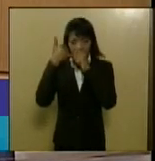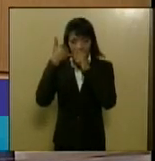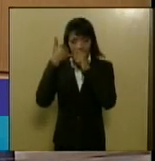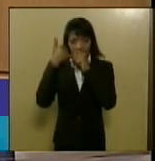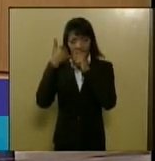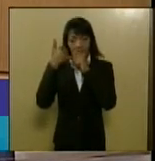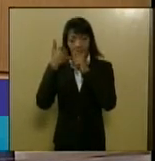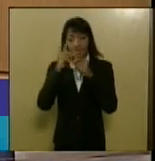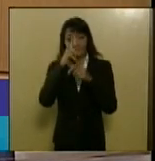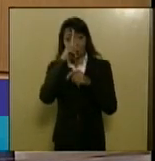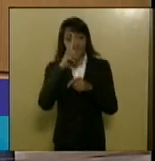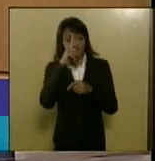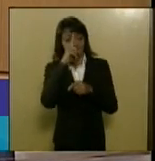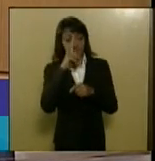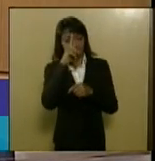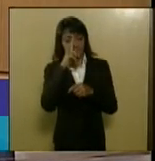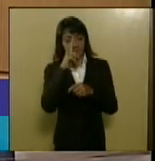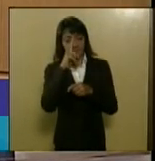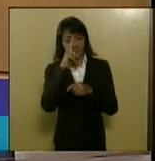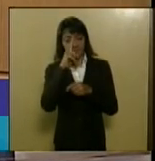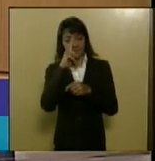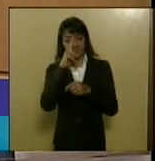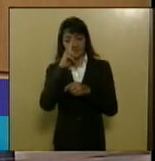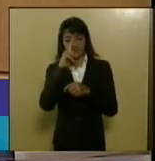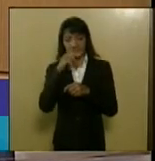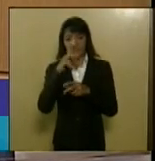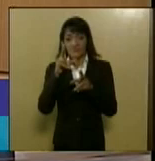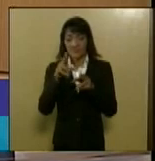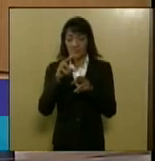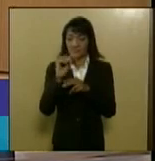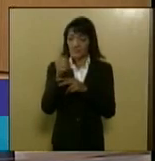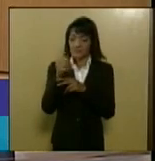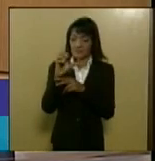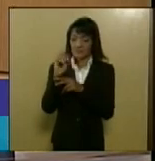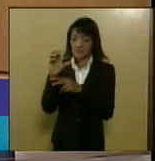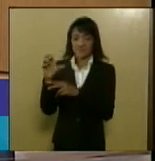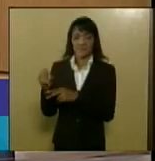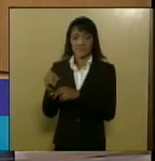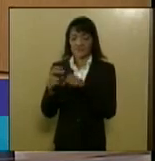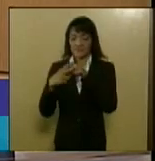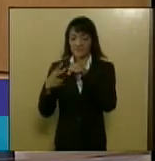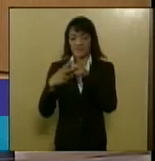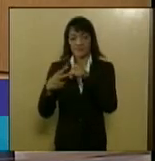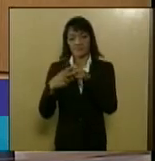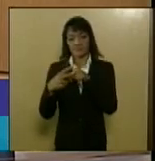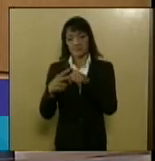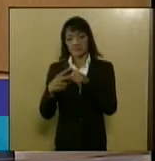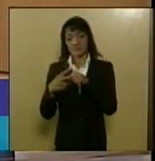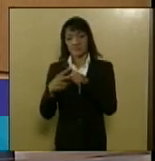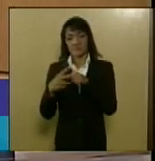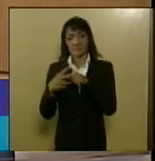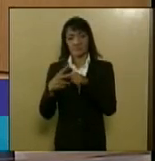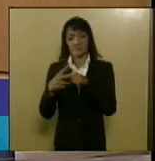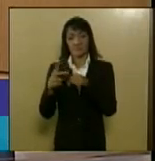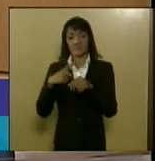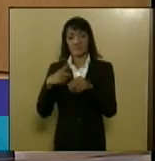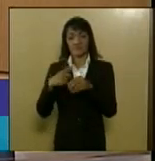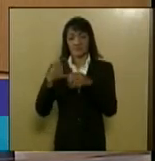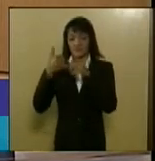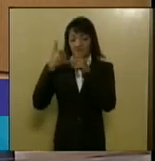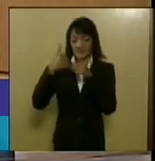tóxico corresponde a fumar 100 cigarros e além de mais eles tem um componente a mais que eles